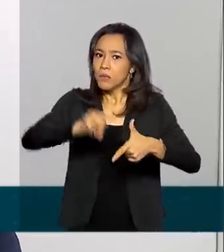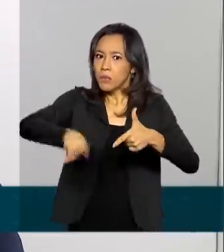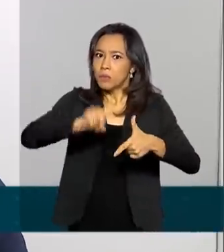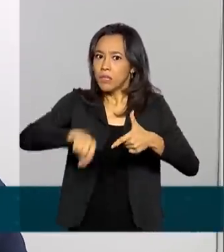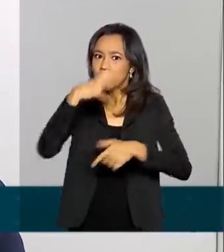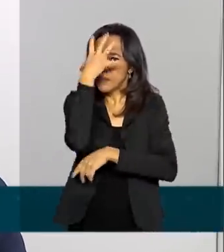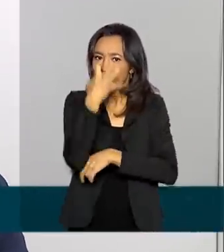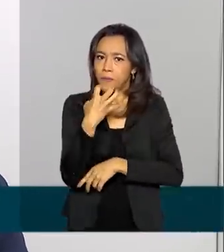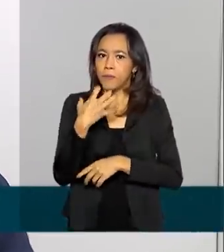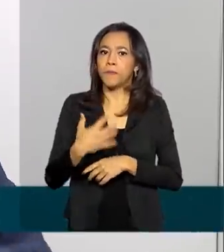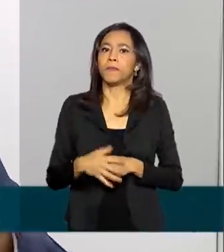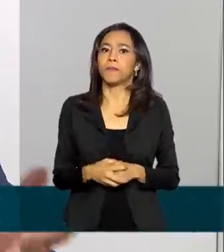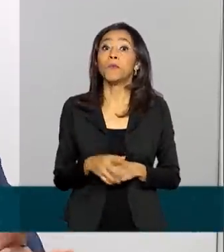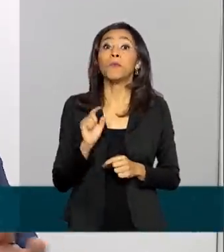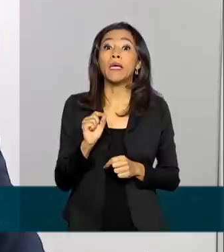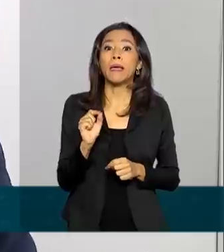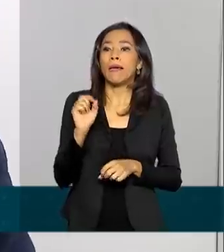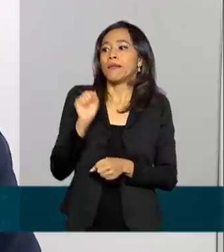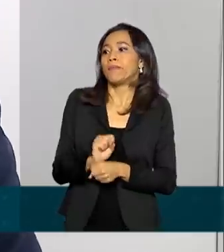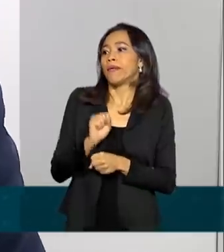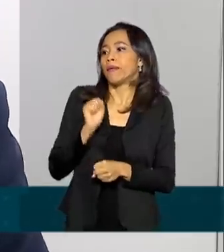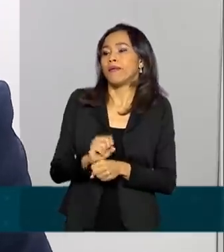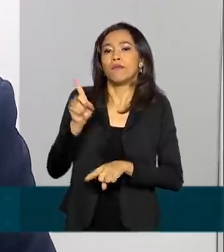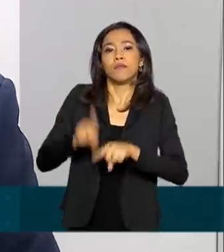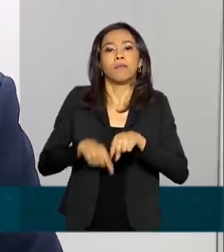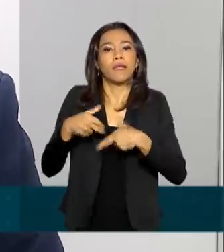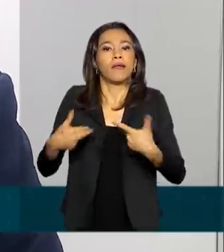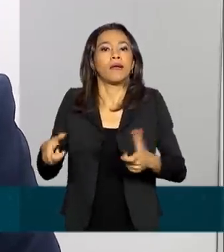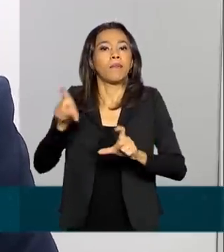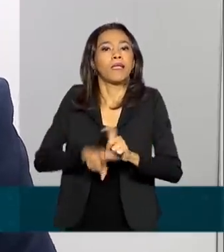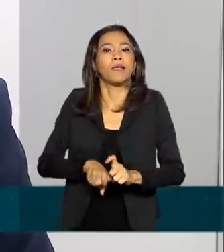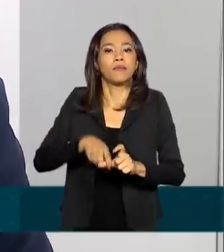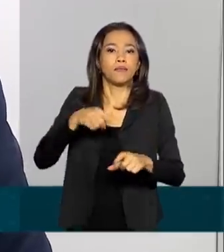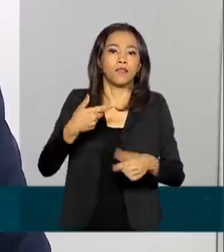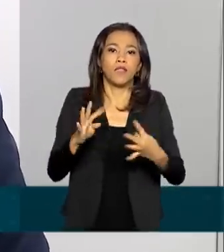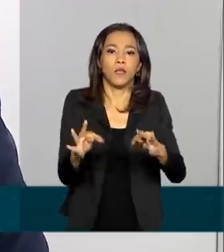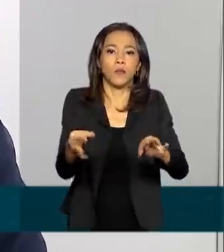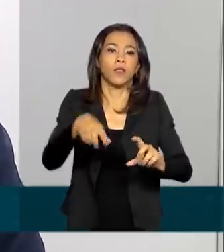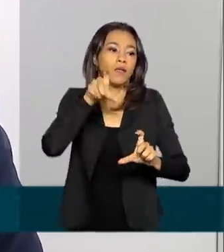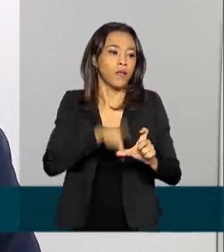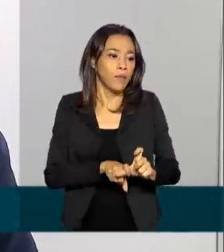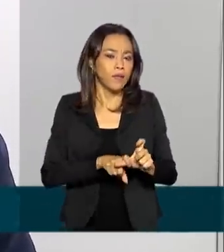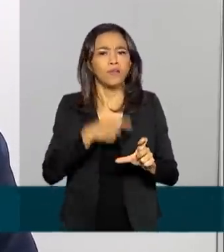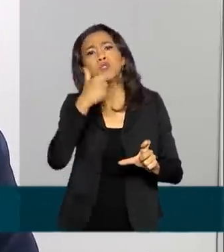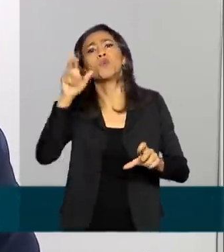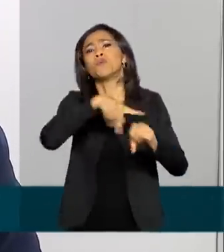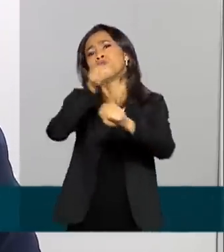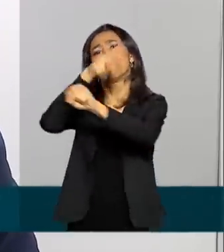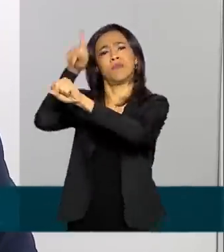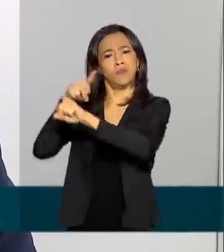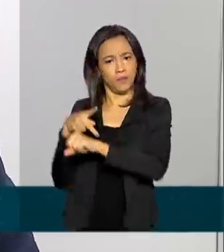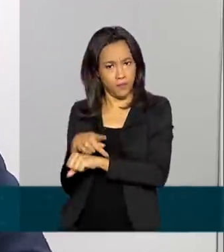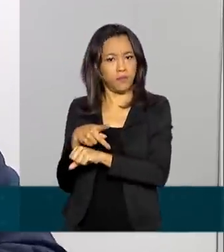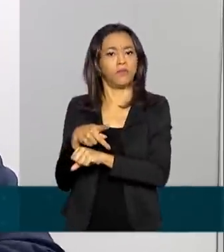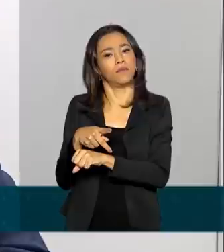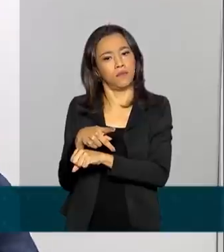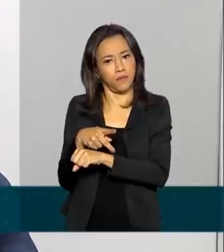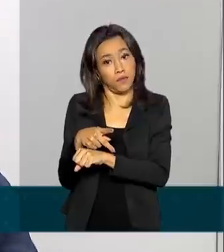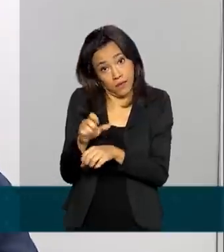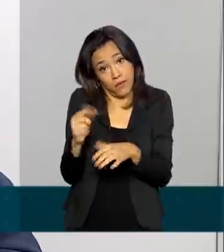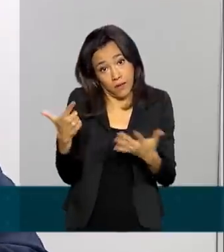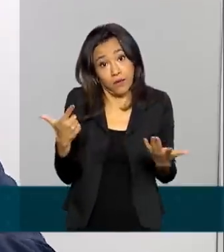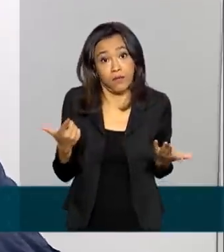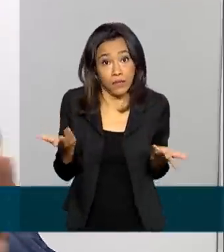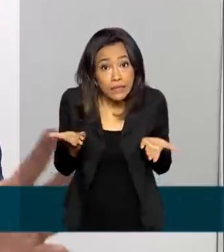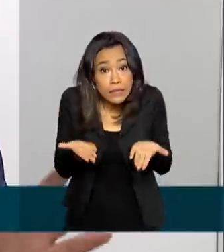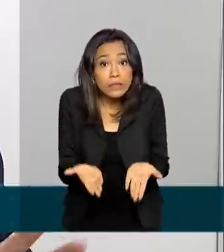dependência de insumos, dependência de equipamentos, de tecnologias de outros países. Obviamente isso